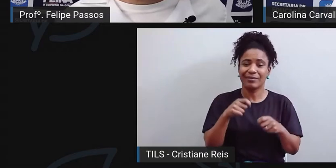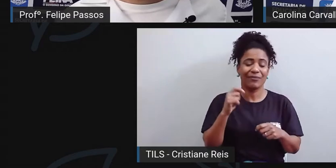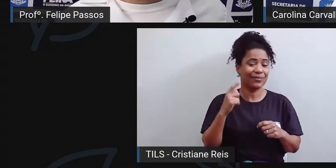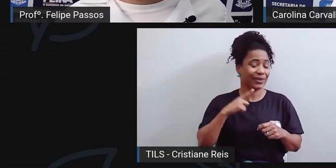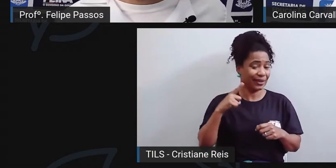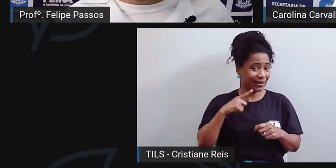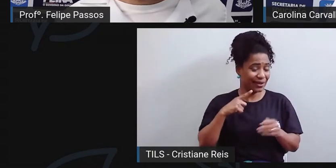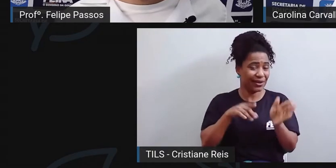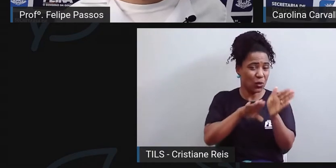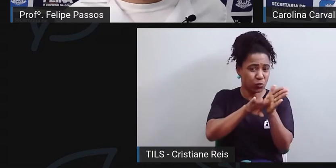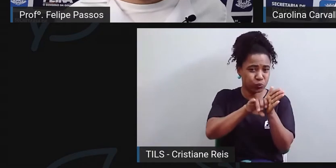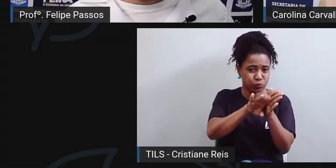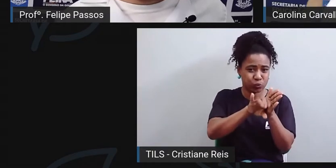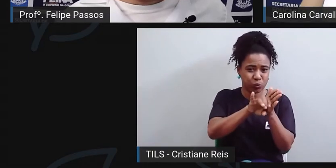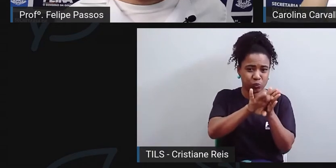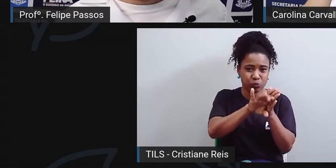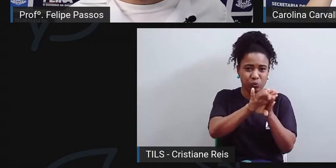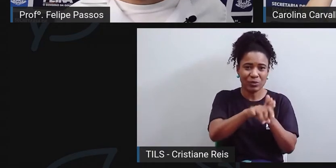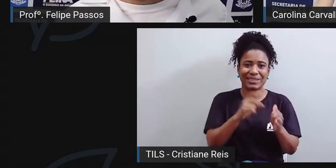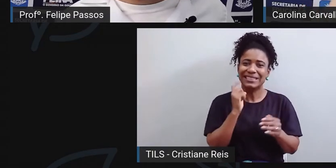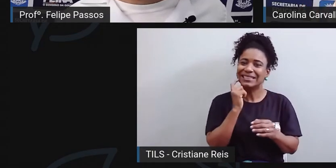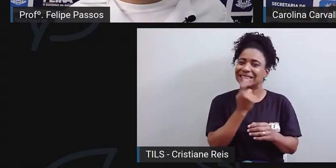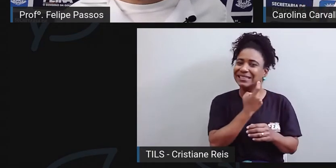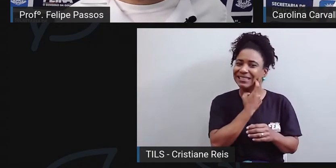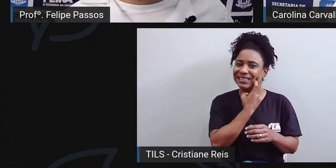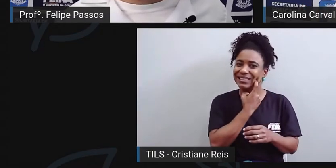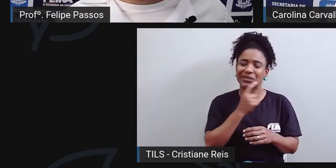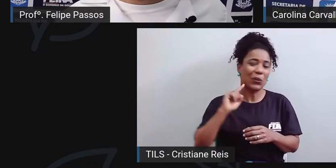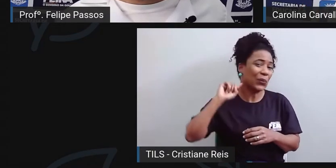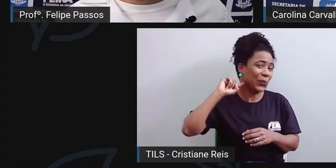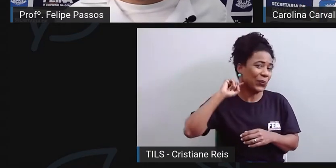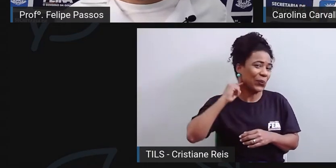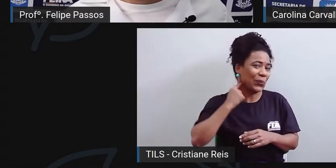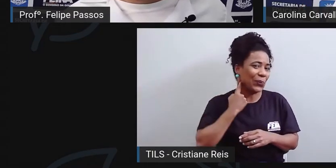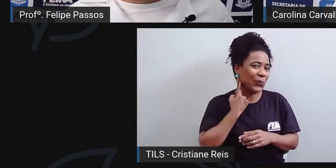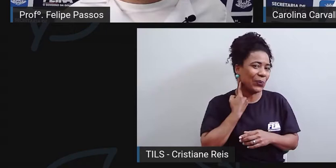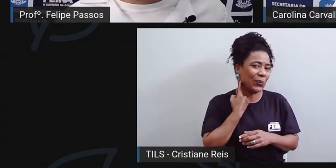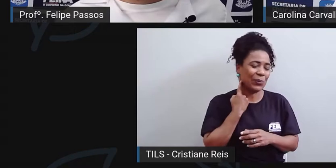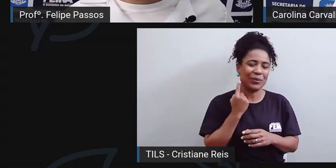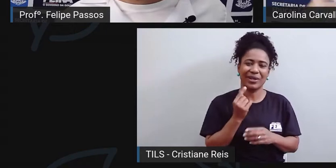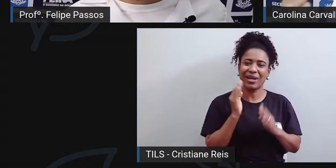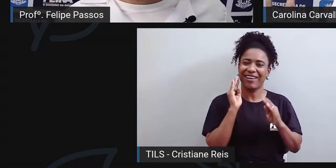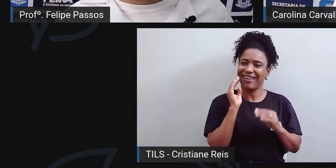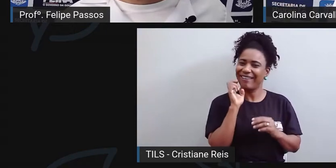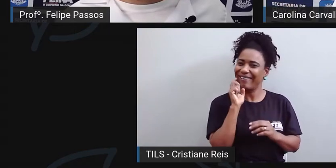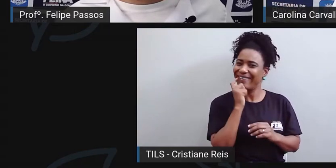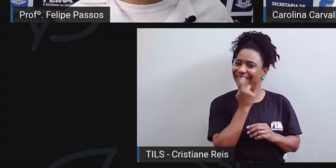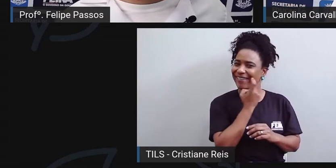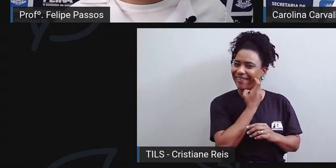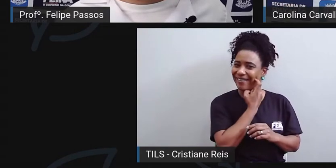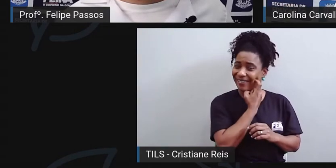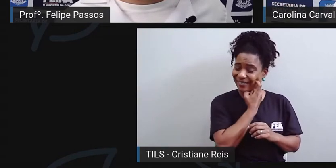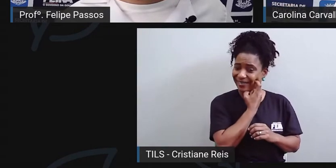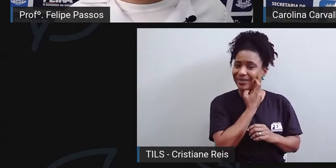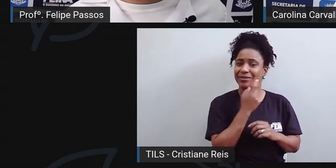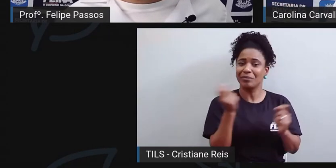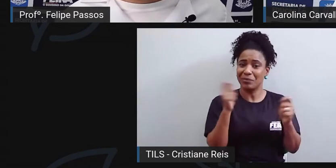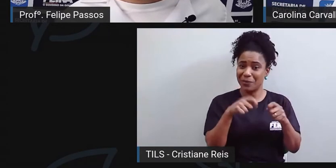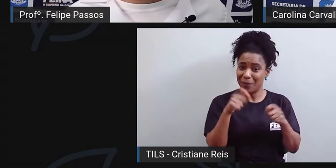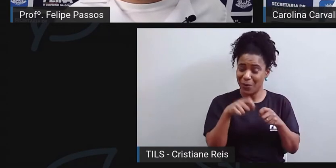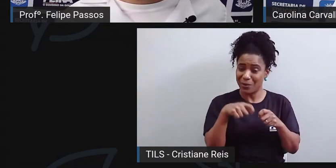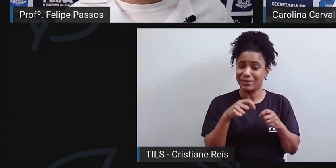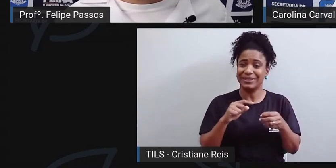bacteriana. Então, é essa placa bacteriana que vai causar a cárie dentária, que a gente já falou,